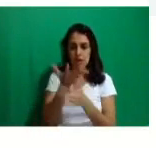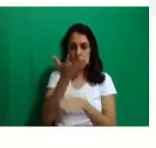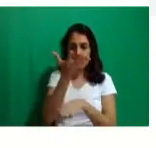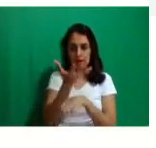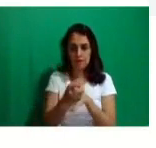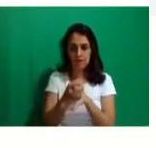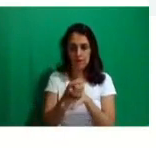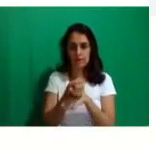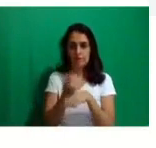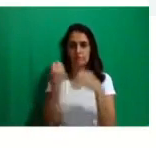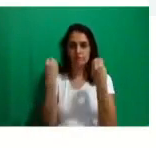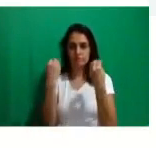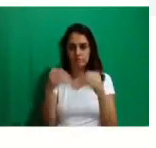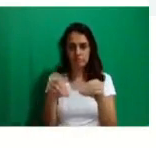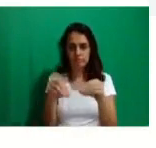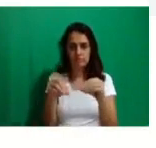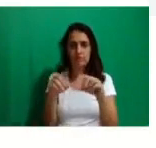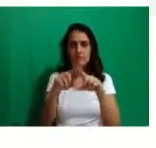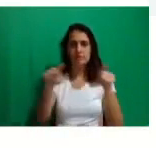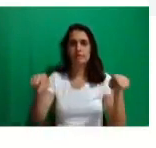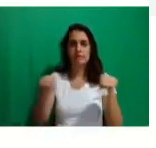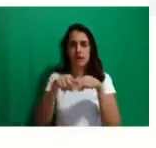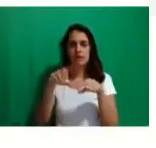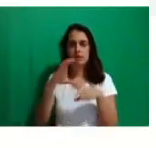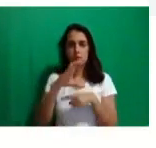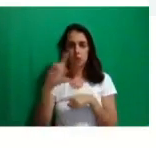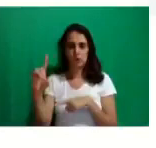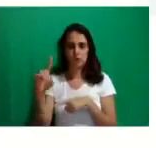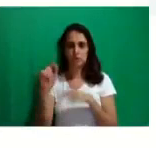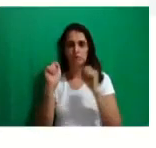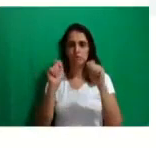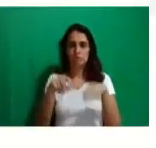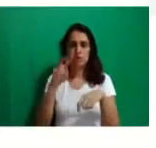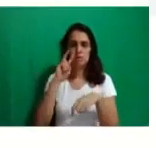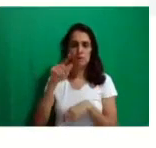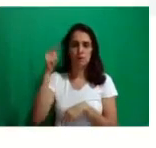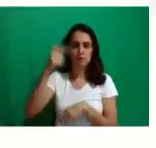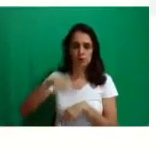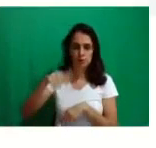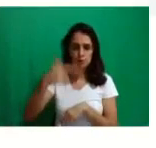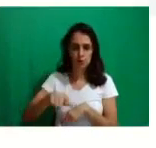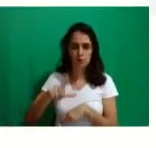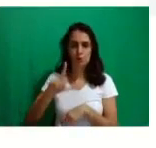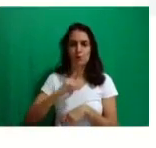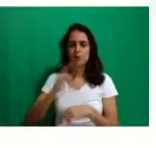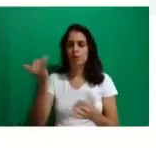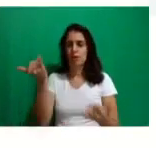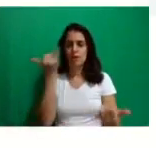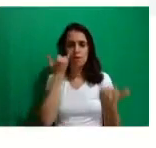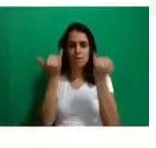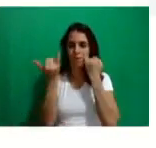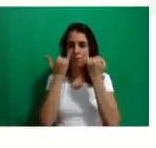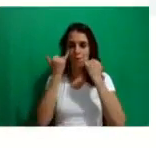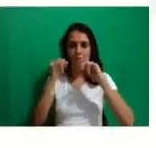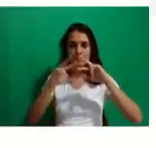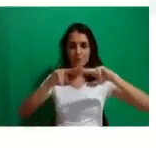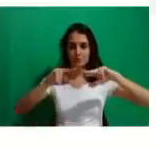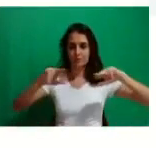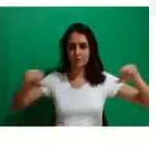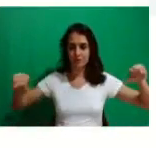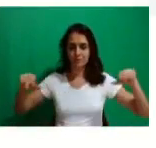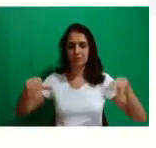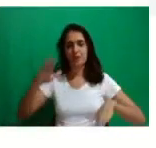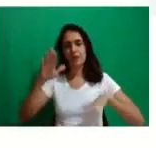lá na sala de coordenação de alunos para que vocês revejam, porque eu sei que é muita informação de uma vez, então às vezes é bom